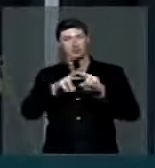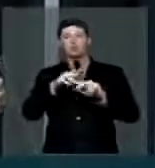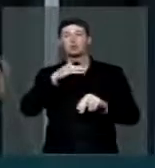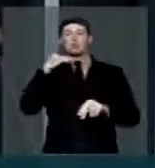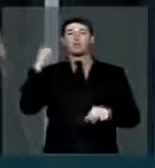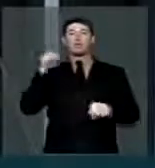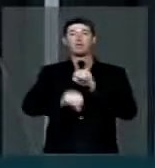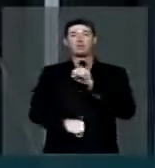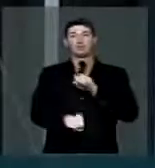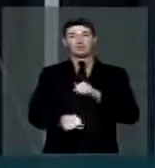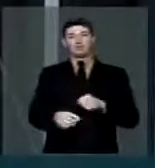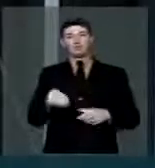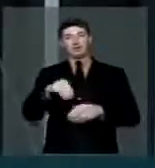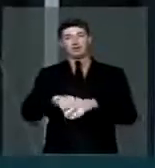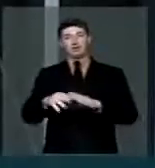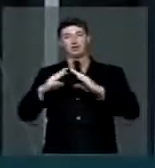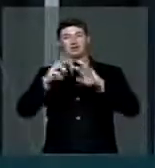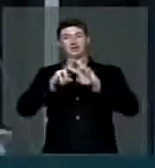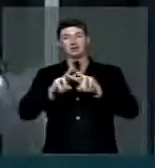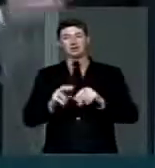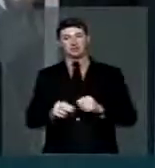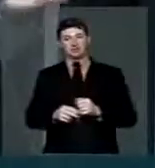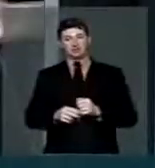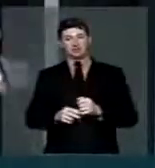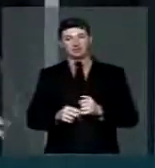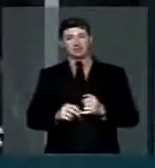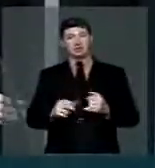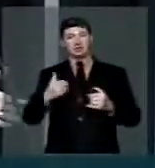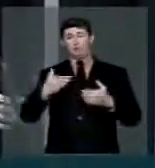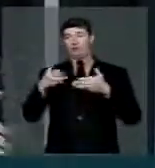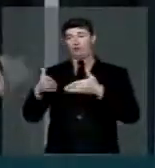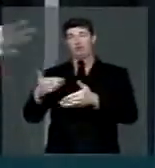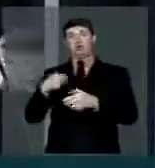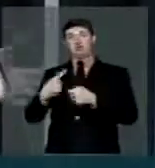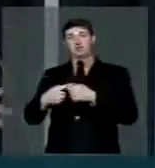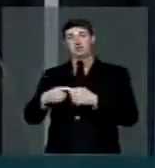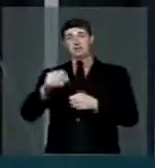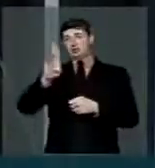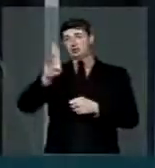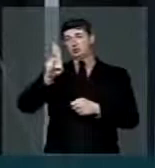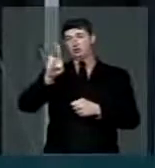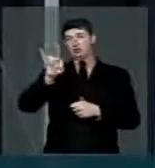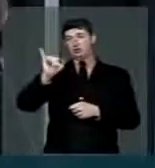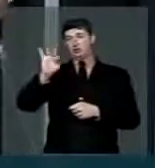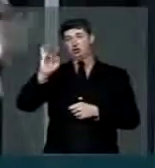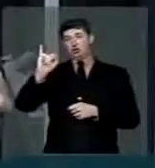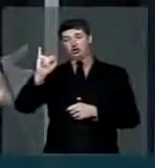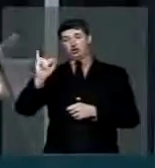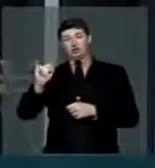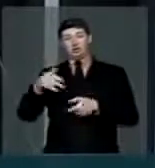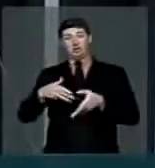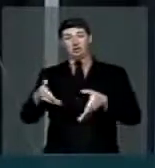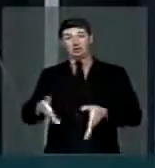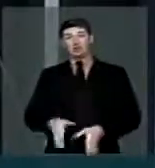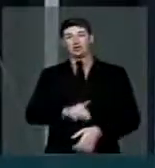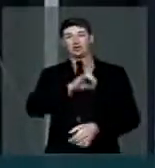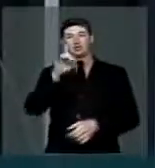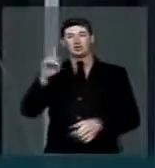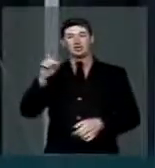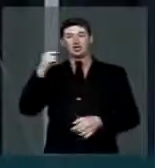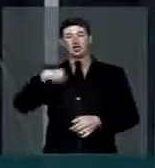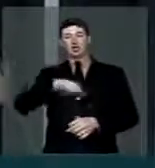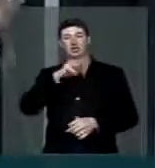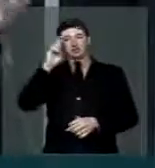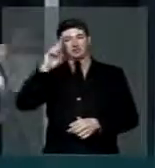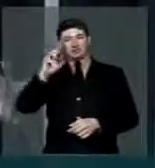mortos dentro do sistema carcerário. Eu estive na minha cidade de Buriti, onde nasci, nasci no dia da Padoeira, Nossa Senhora